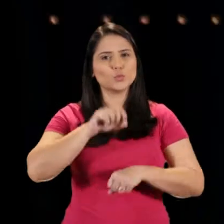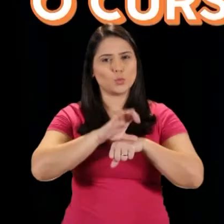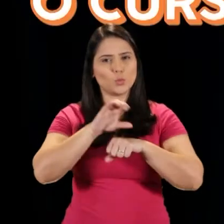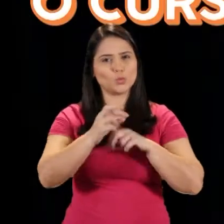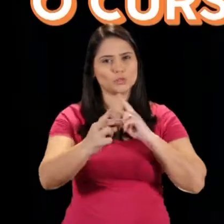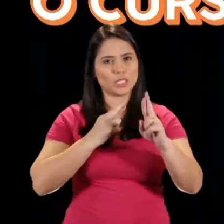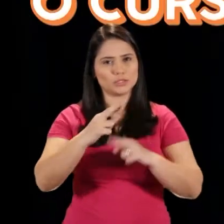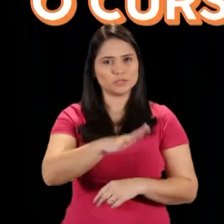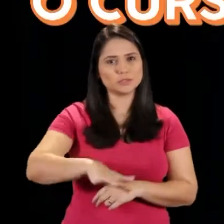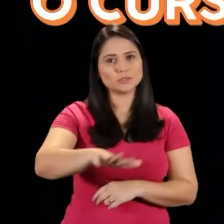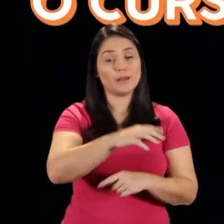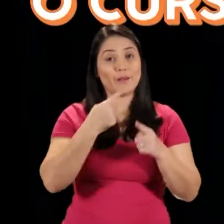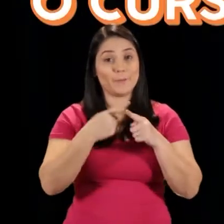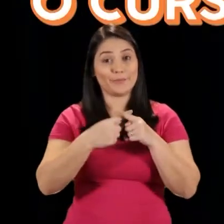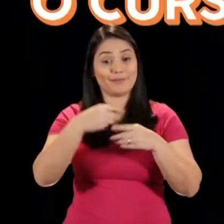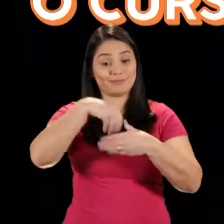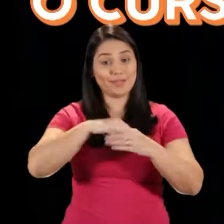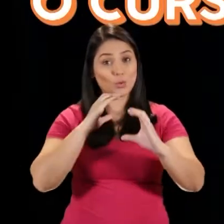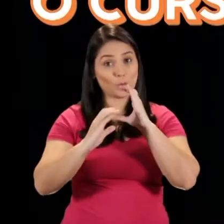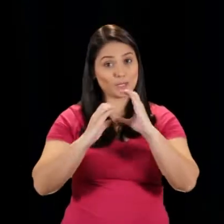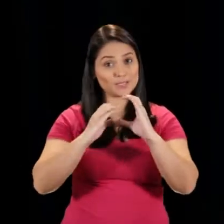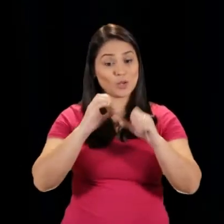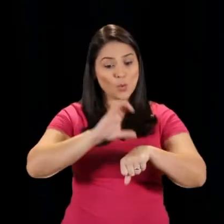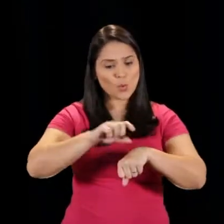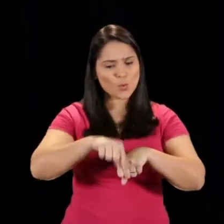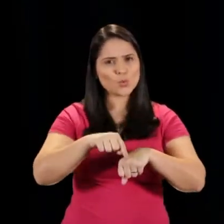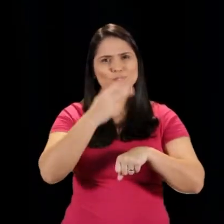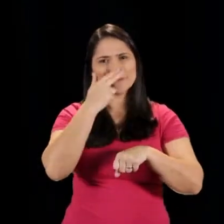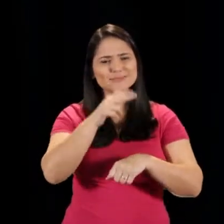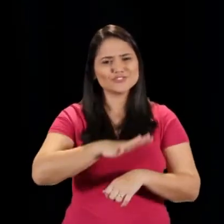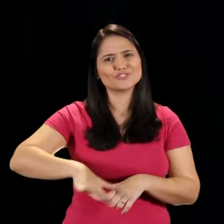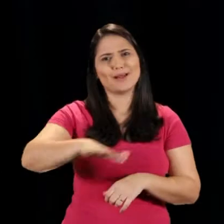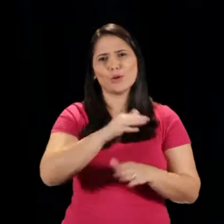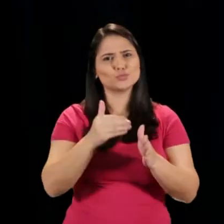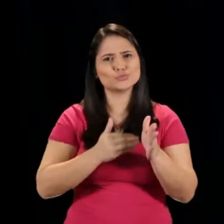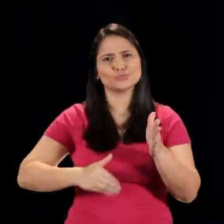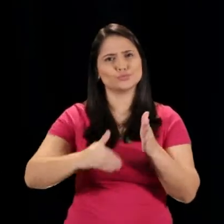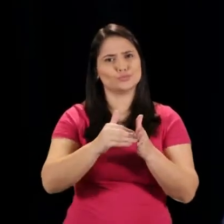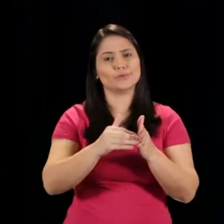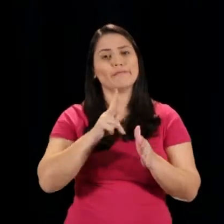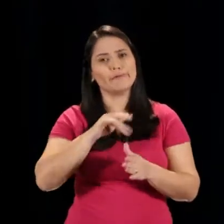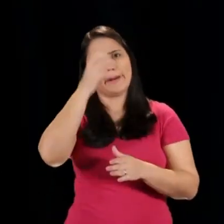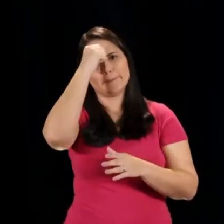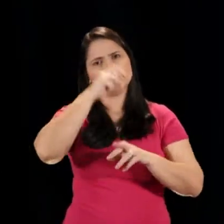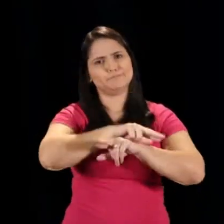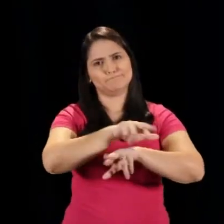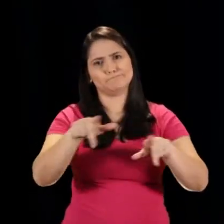Eu escolhi o curso de Relações Públicas porque dentro da comunicação é o curso que fala mais assim sobre tudo. Então, você vai aprender um pouquinho de tudo ali, desde